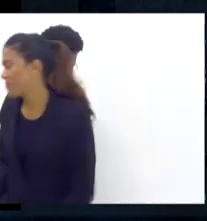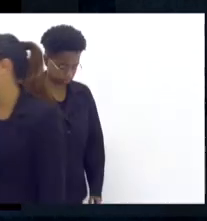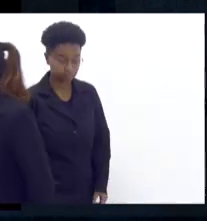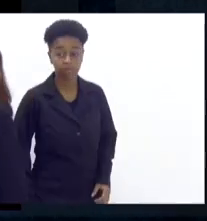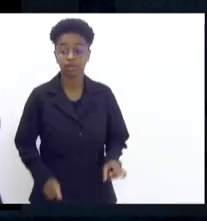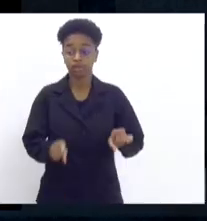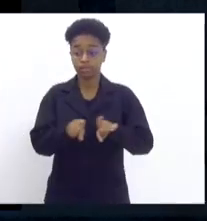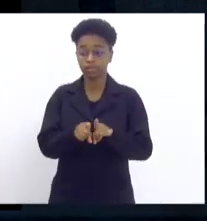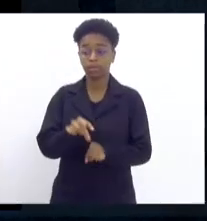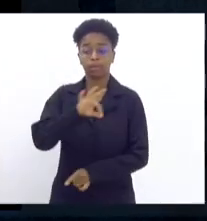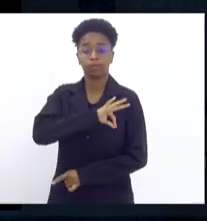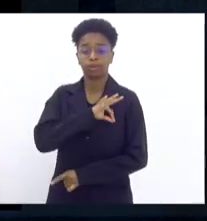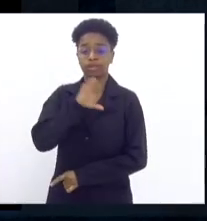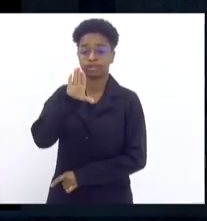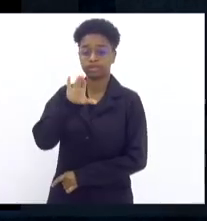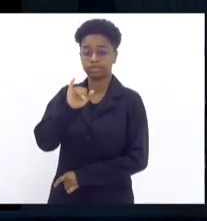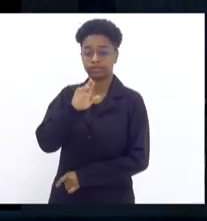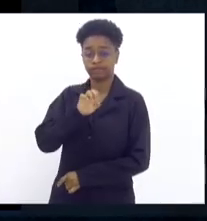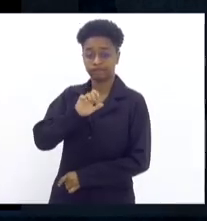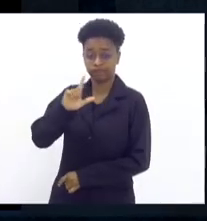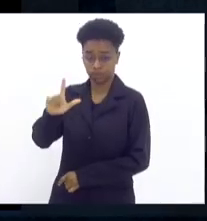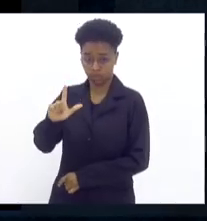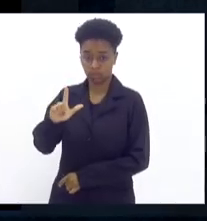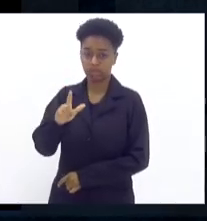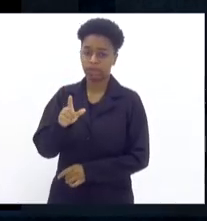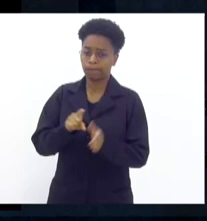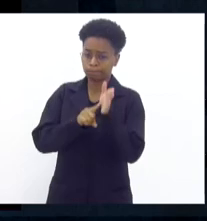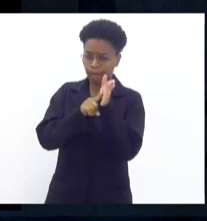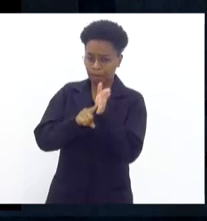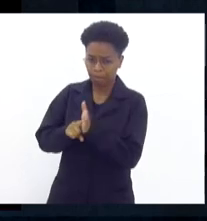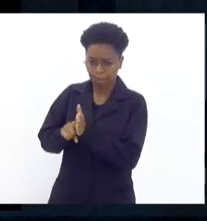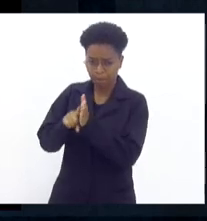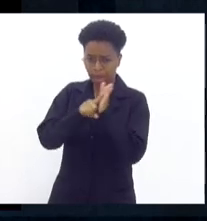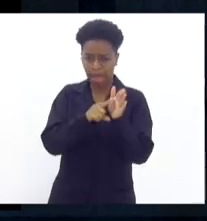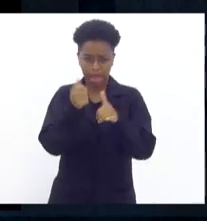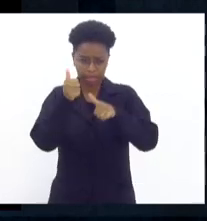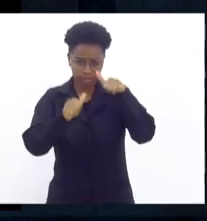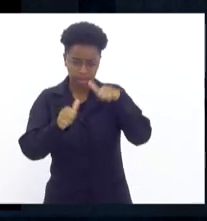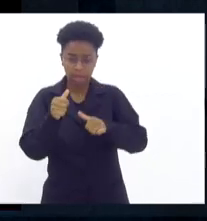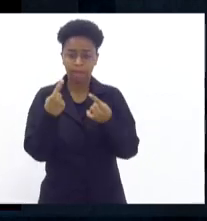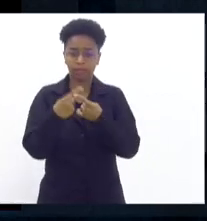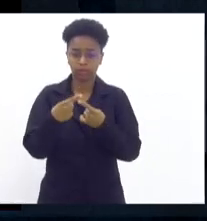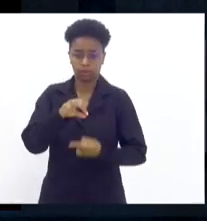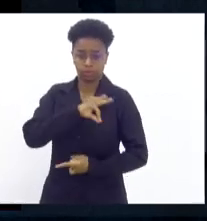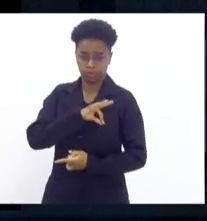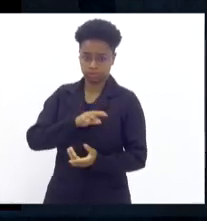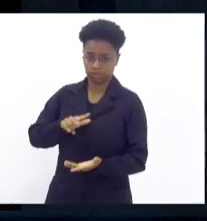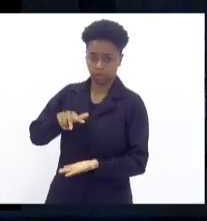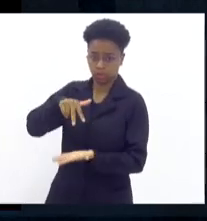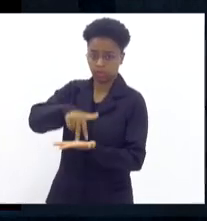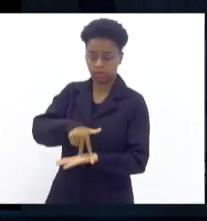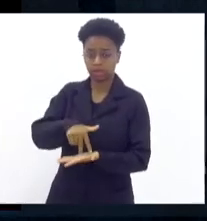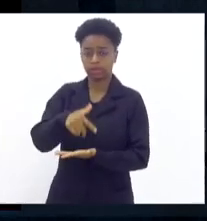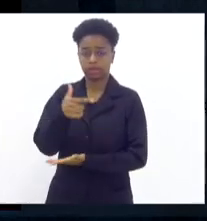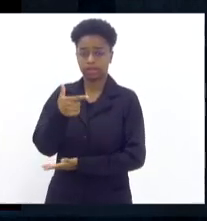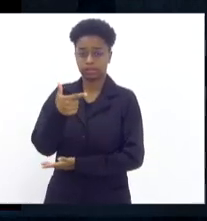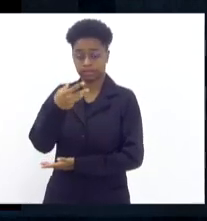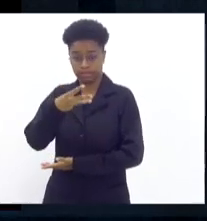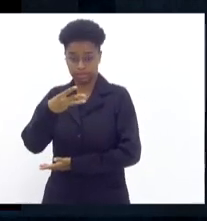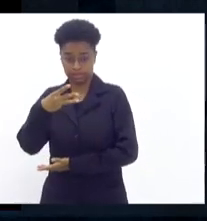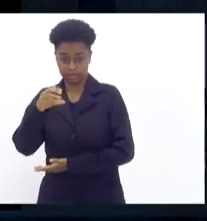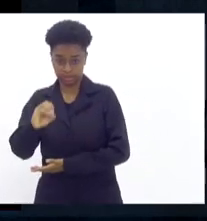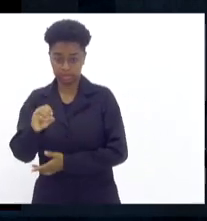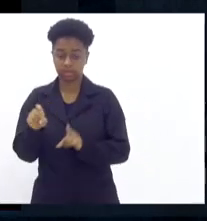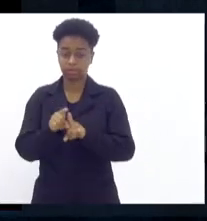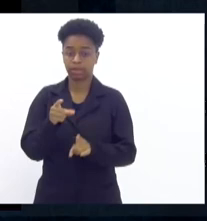Polícia Civil vem apurando, até porque, tanto o delegado da 38ª ADP como da 22ª ADP, nós temos um